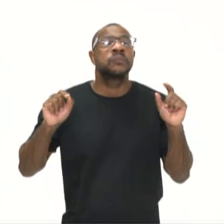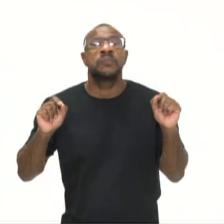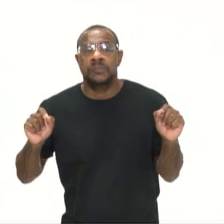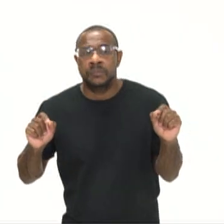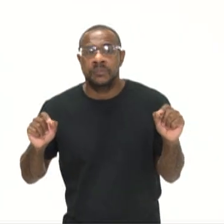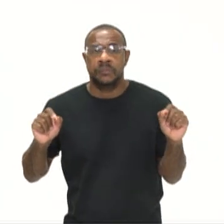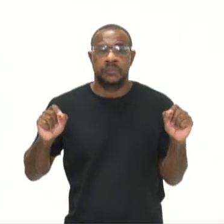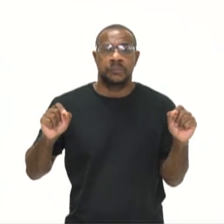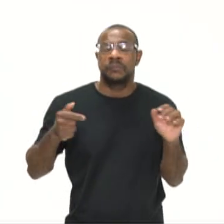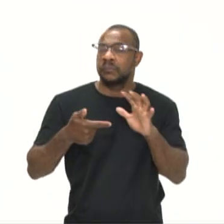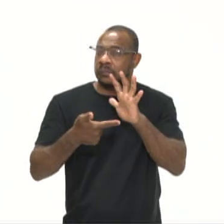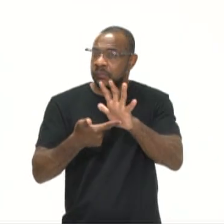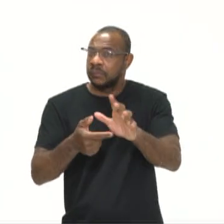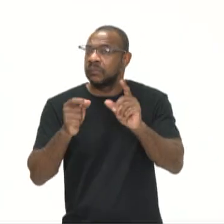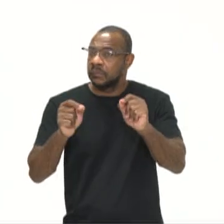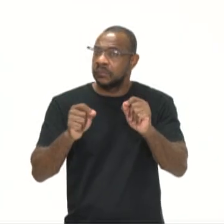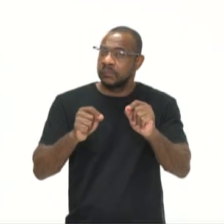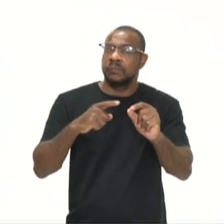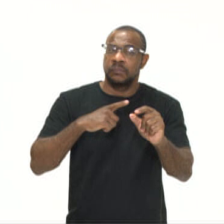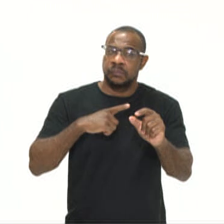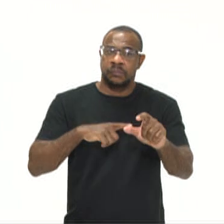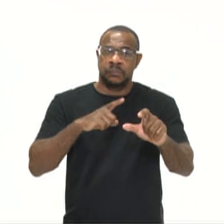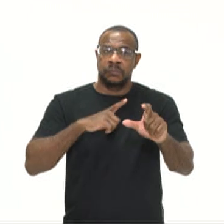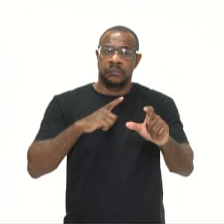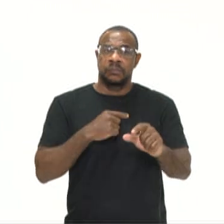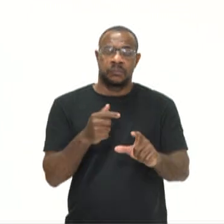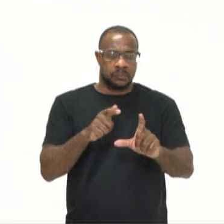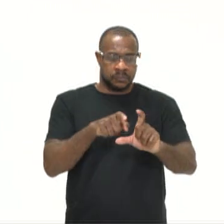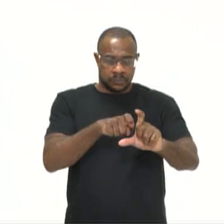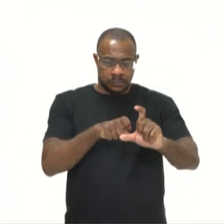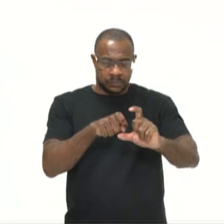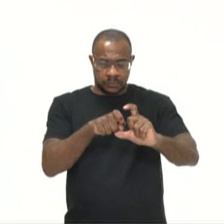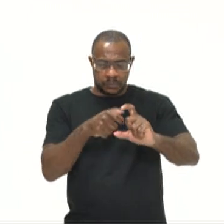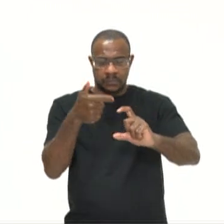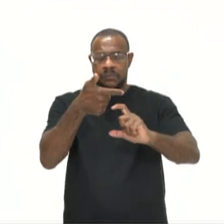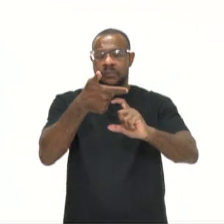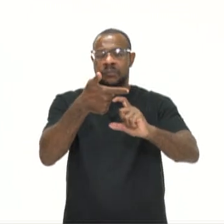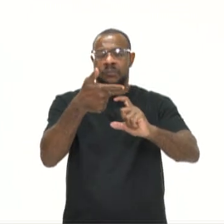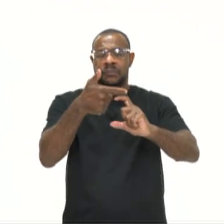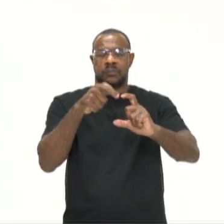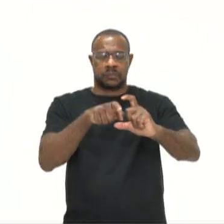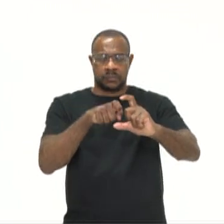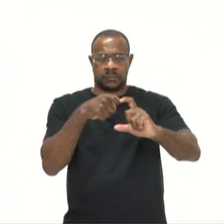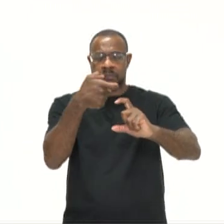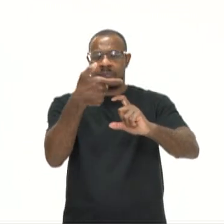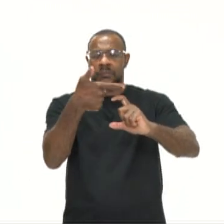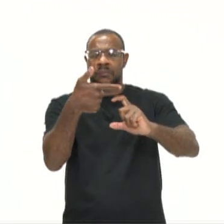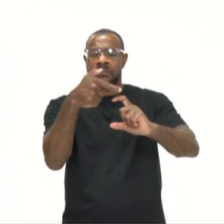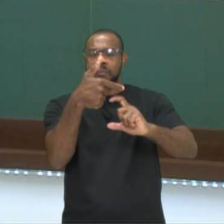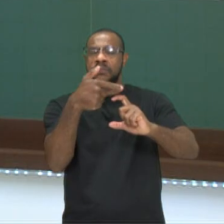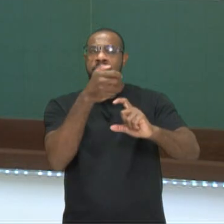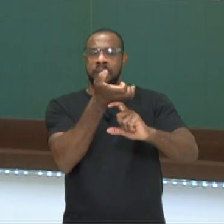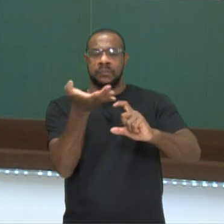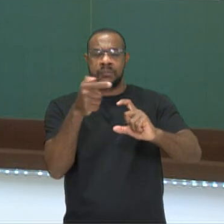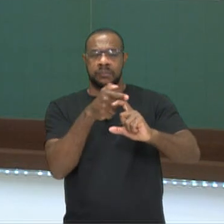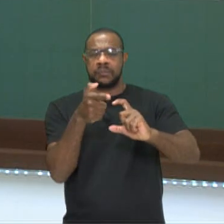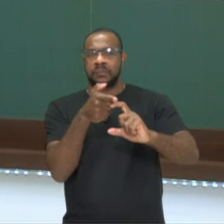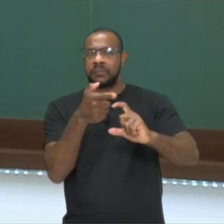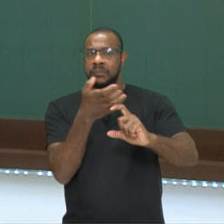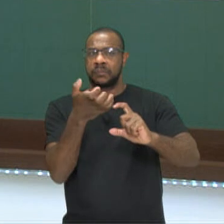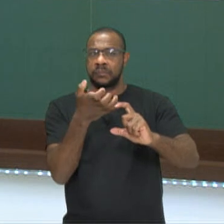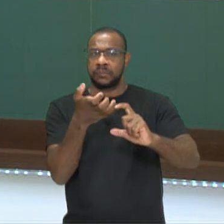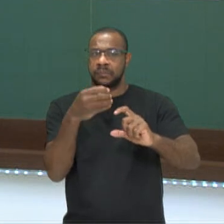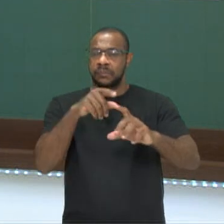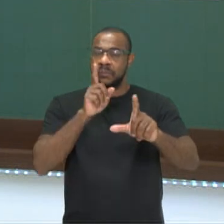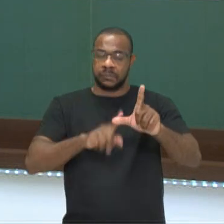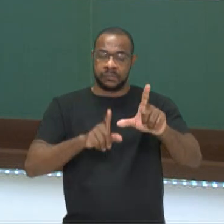apresenta pelo menos um expoente 2 na sua incógnita. Então, a incógnita é a letra.